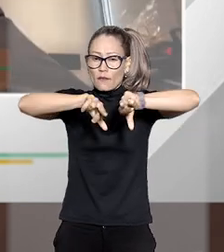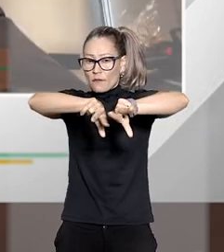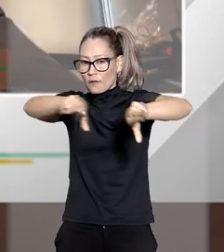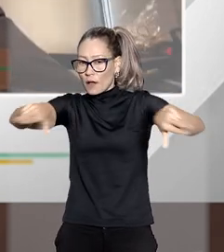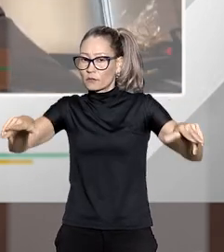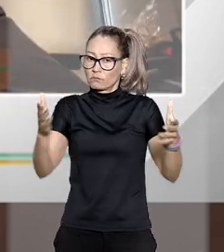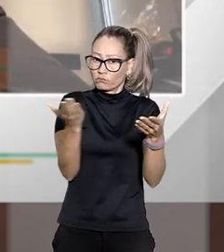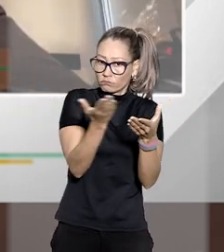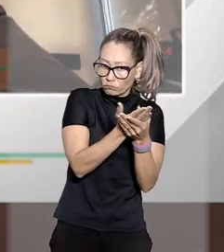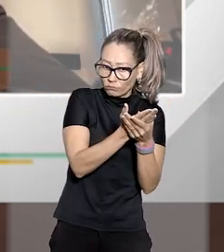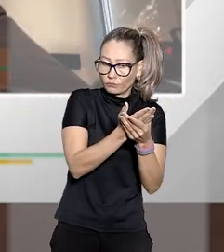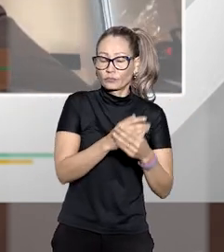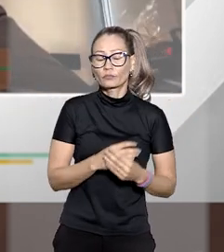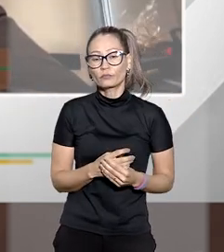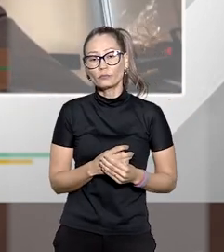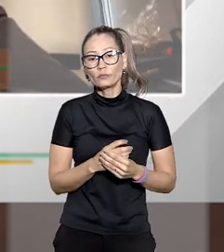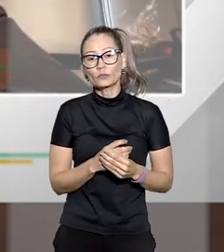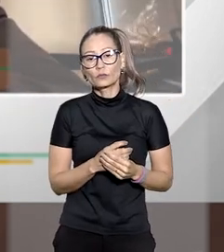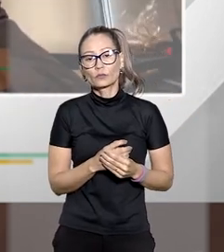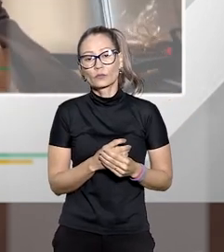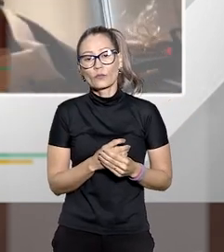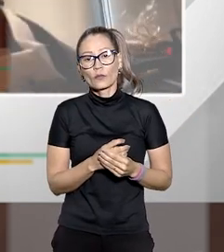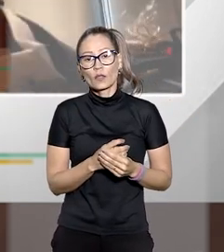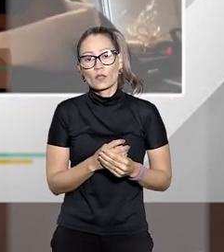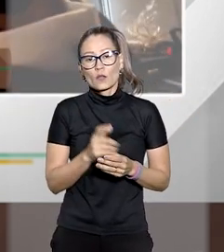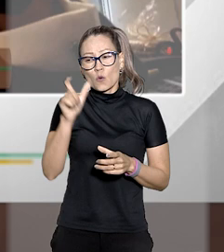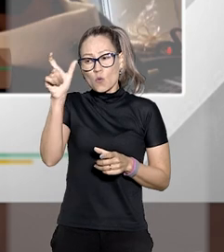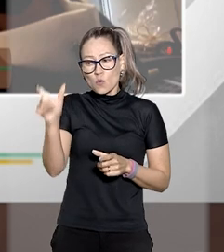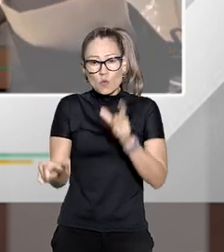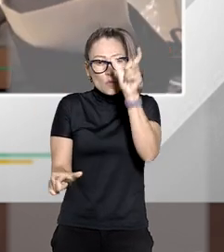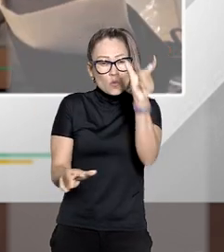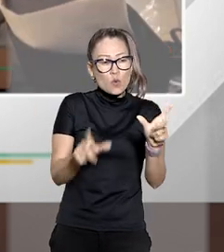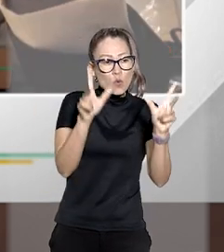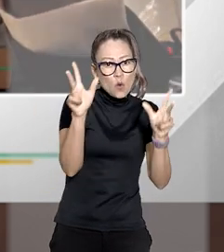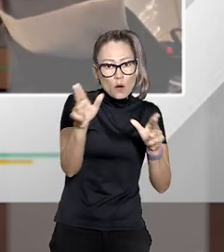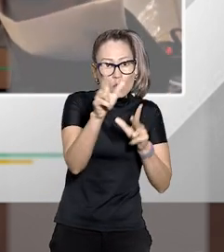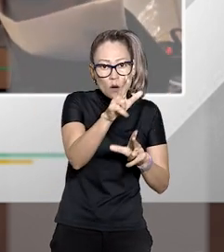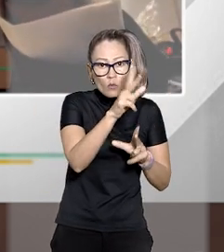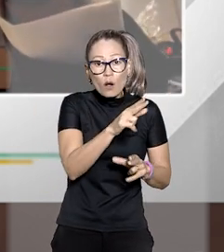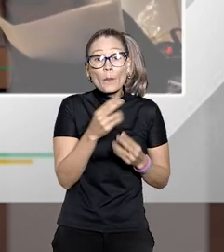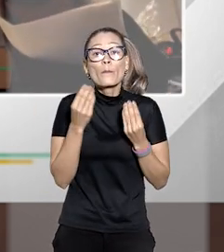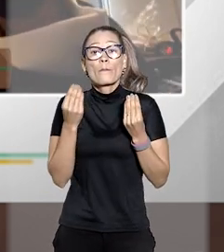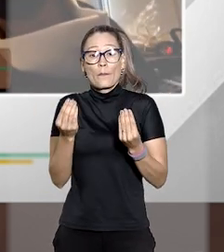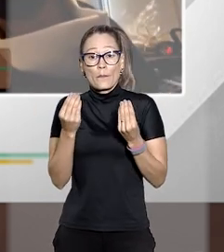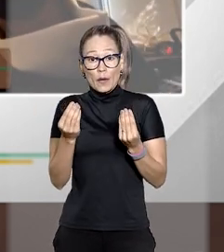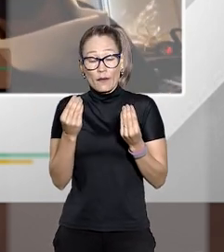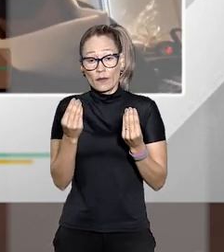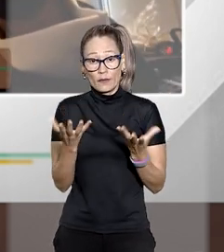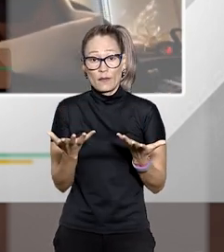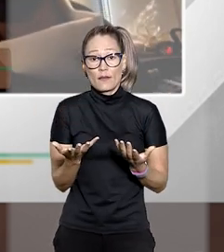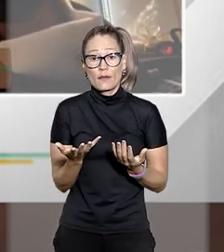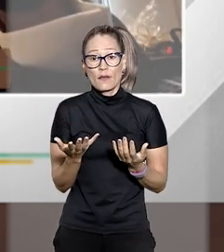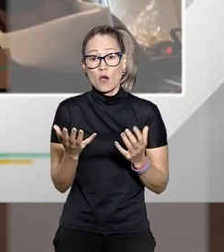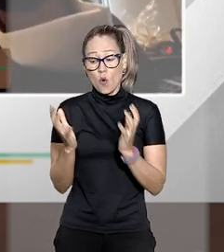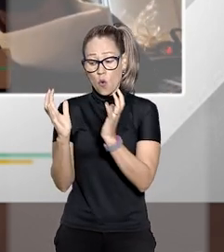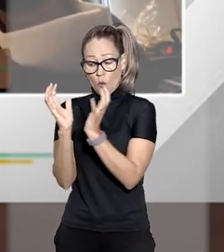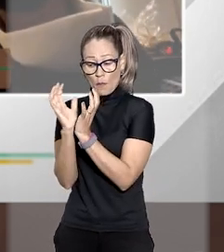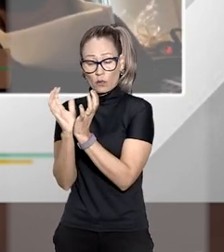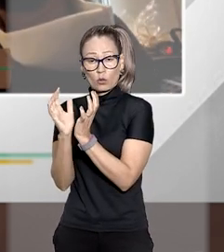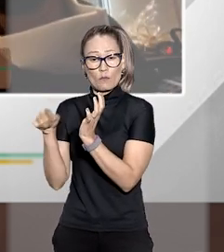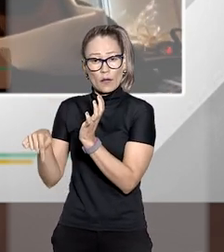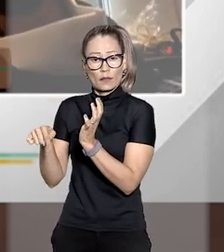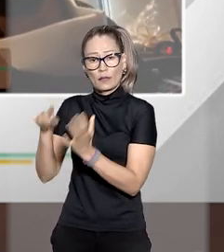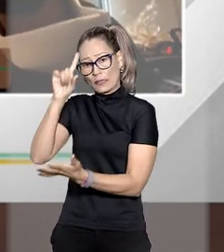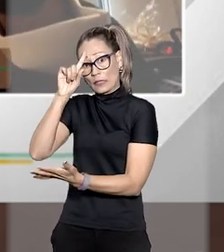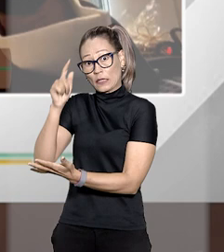as ações ajuizadas e aí o incidente de uniformização de jurisprudência ele vem justamente para isso porque muitas vezes uma turma